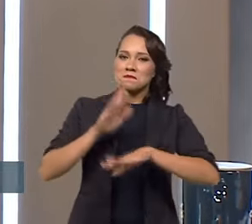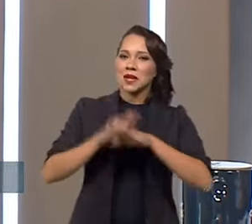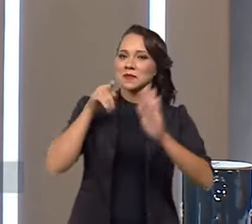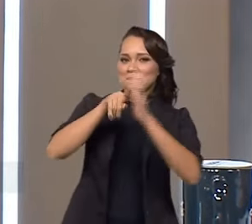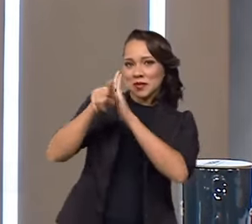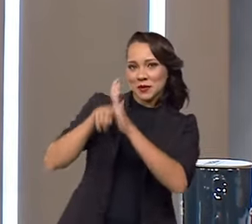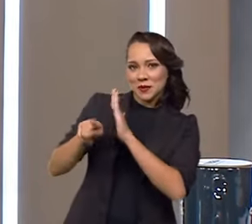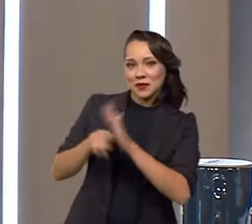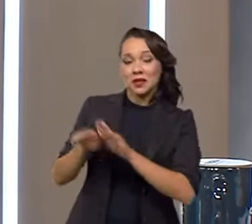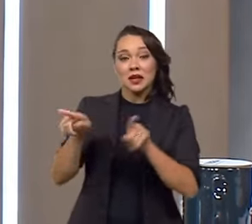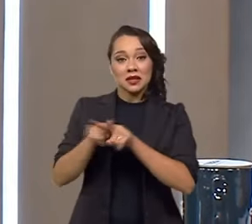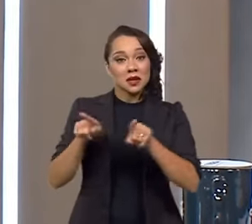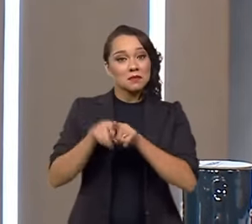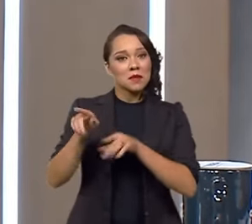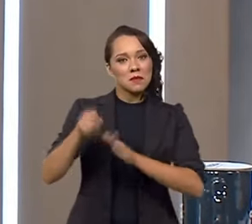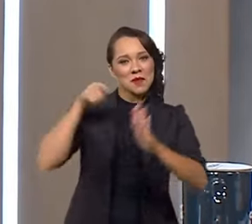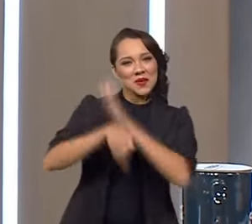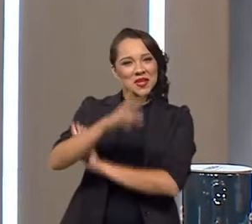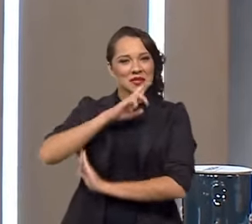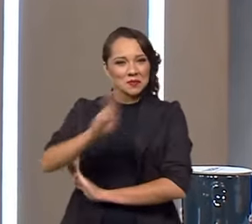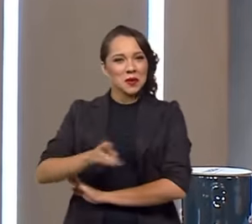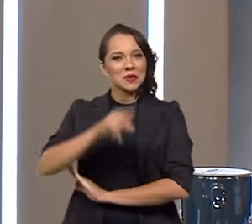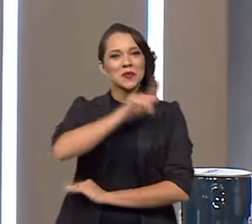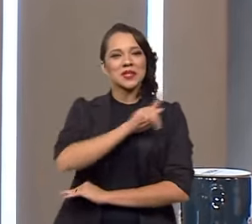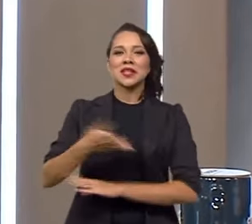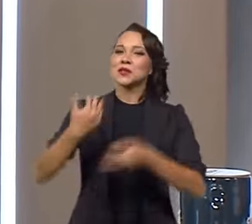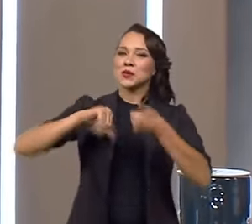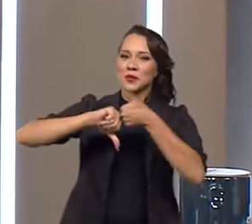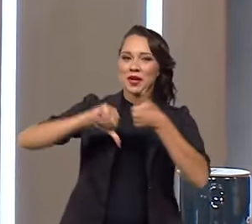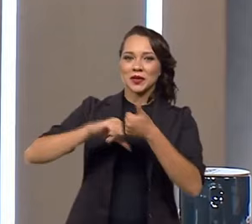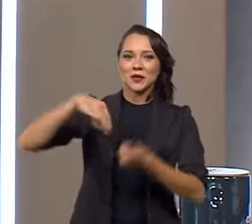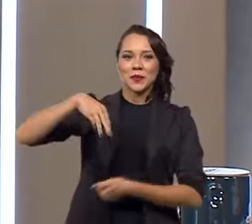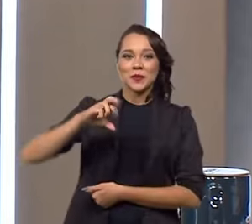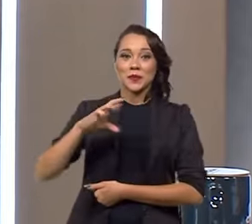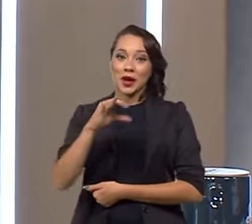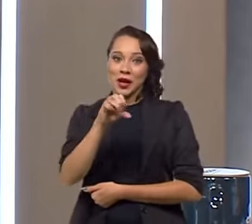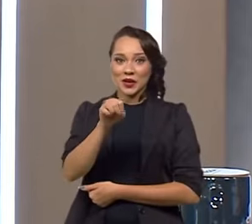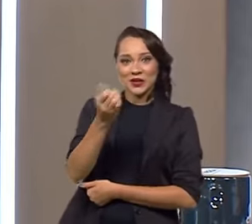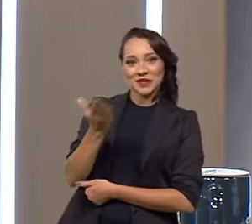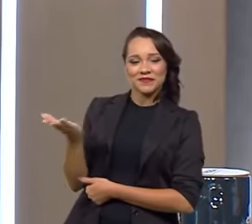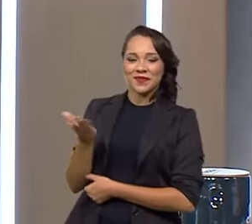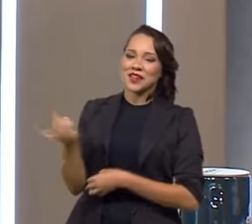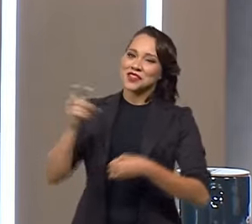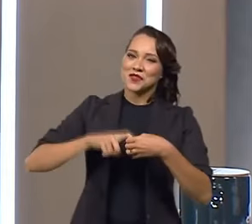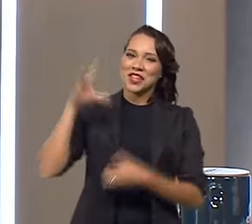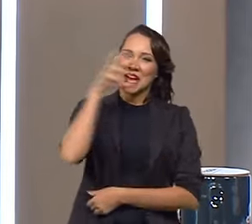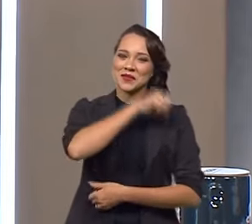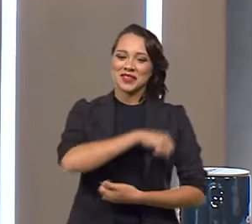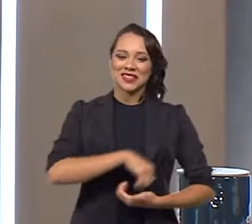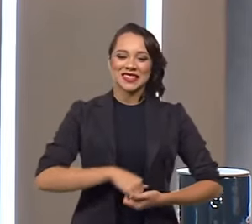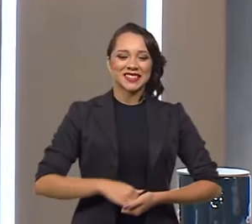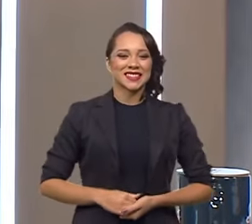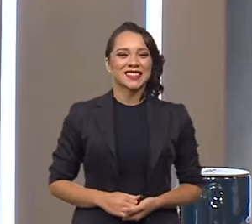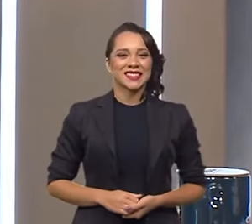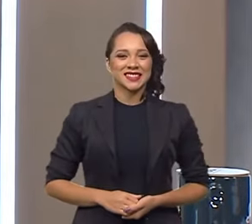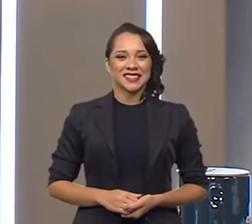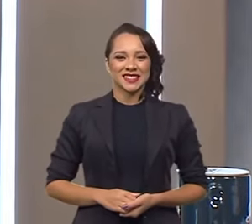sessão de perguntas, vamos partir para o debate pronto com o presidente do Inmetro, Marcos Heleno Gerson. A volta já já.